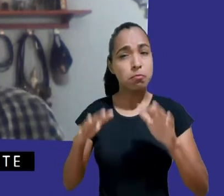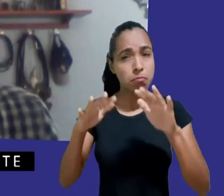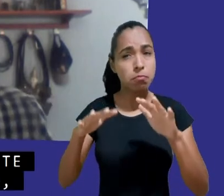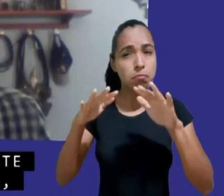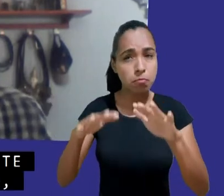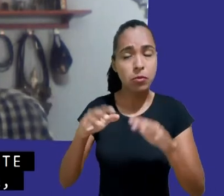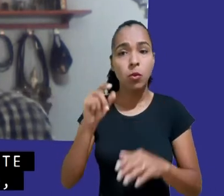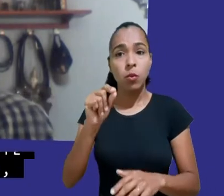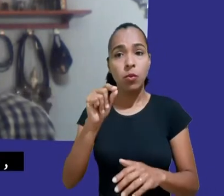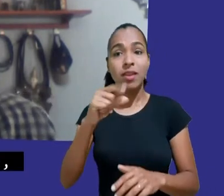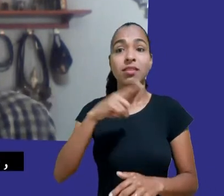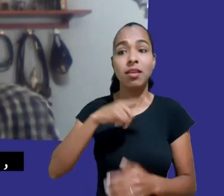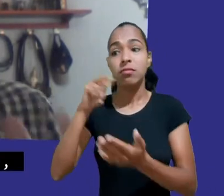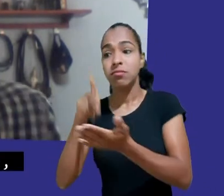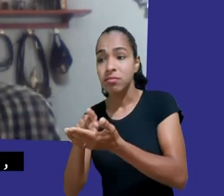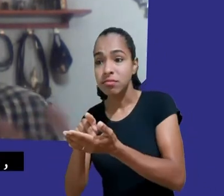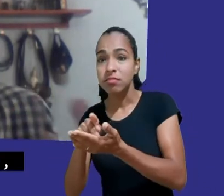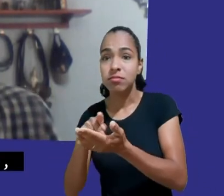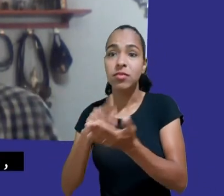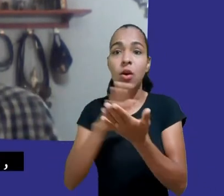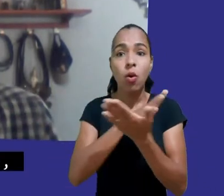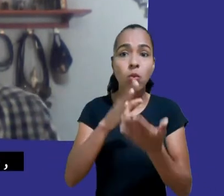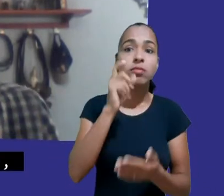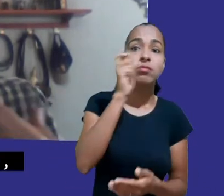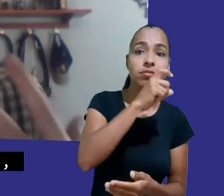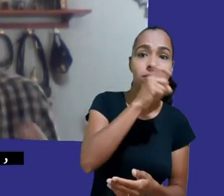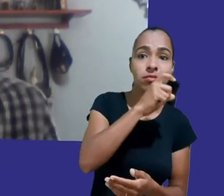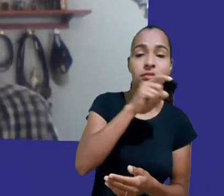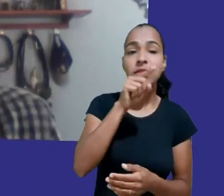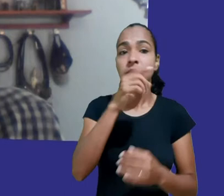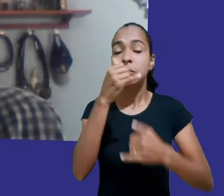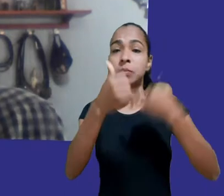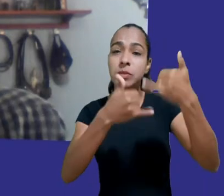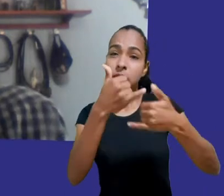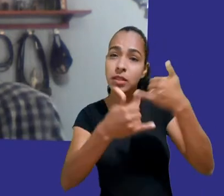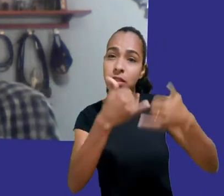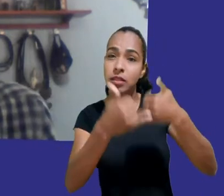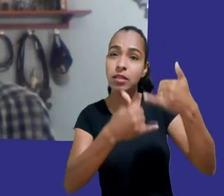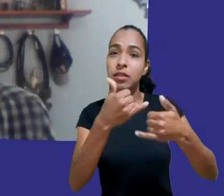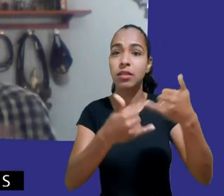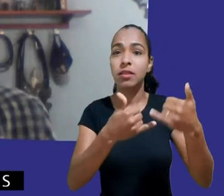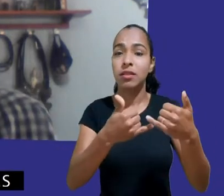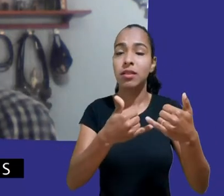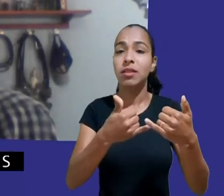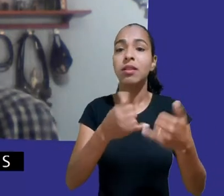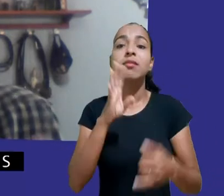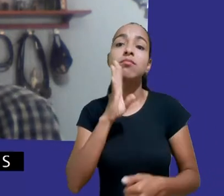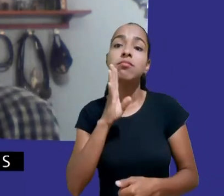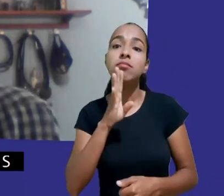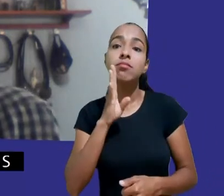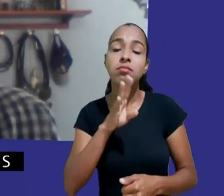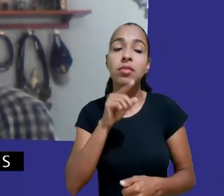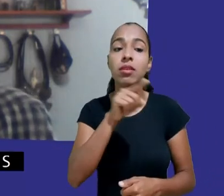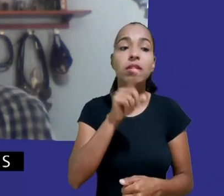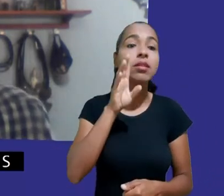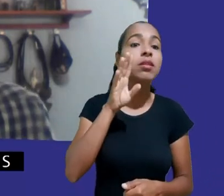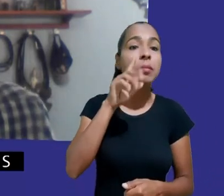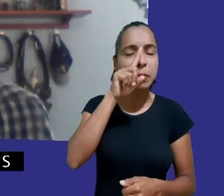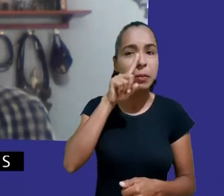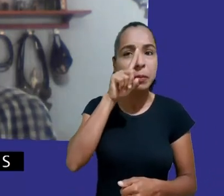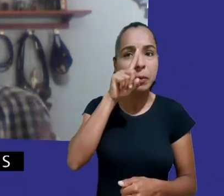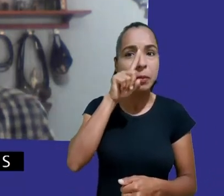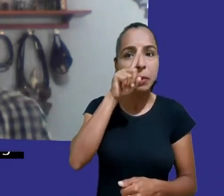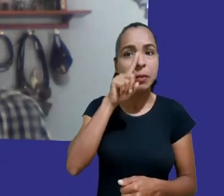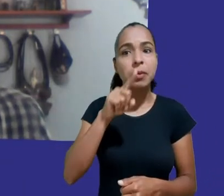refletir se aceitaríamos que os brinquedos tradicionais analógicos apresentassem os mesmos perigos que muitas vezes já existem nesse mundo